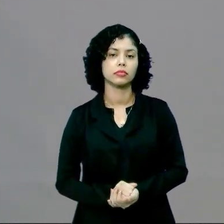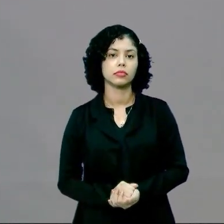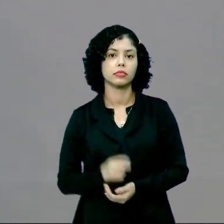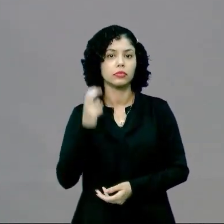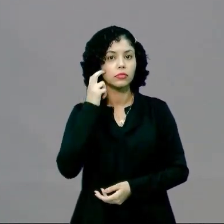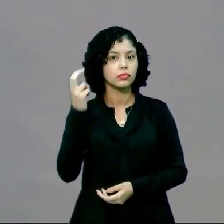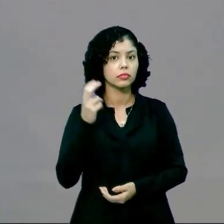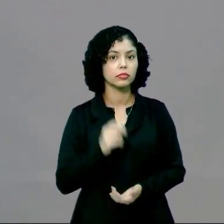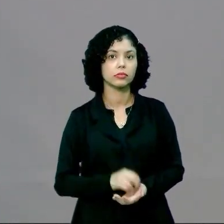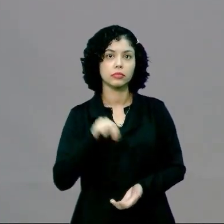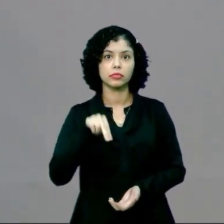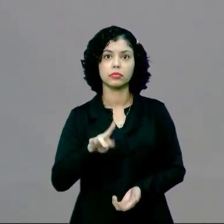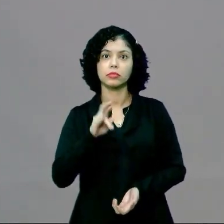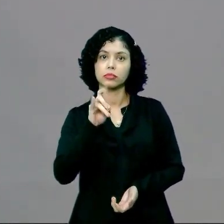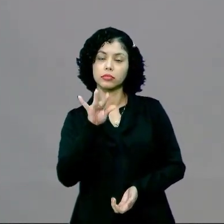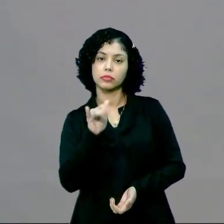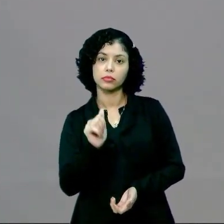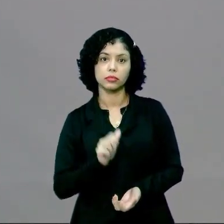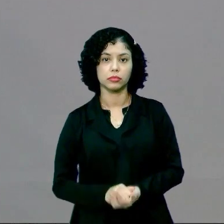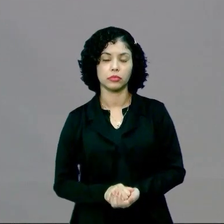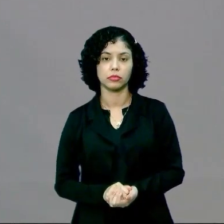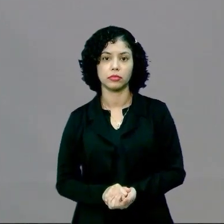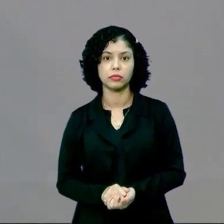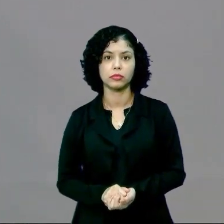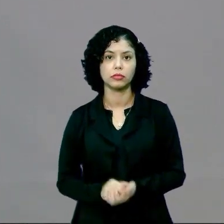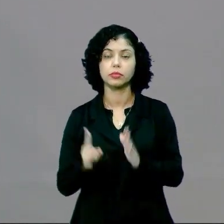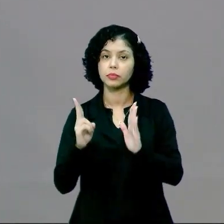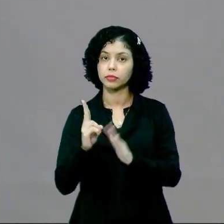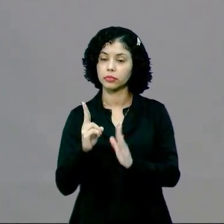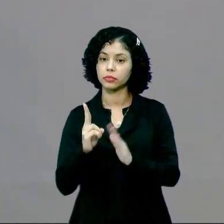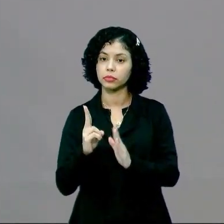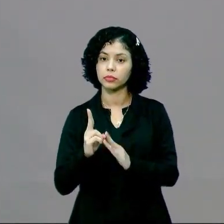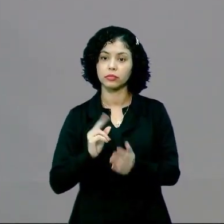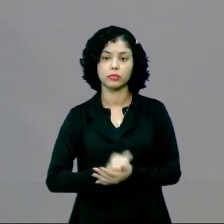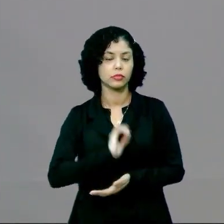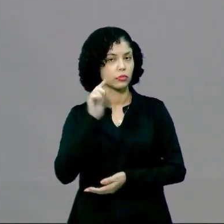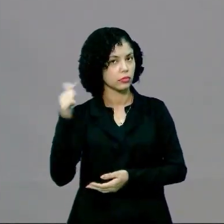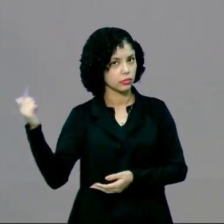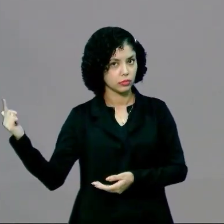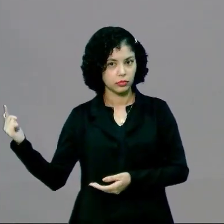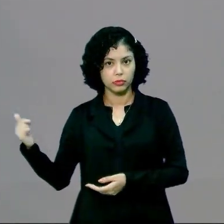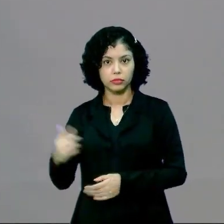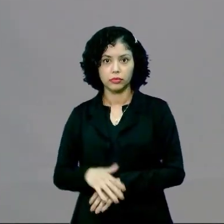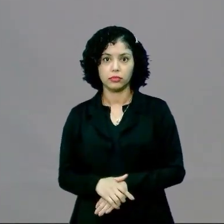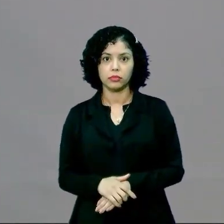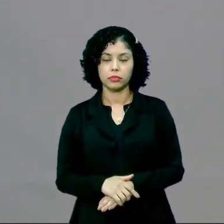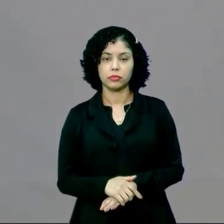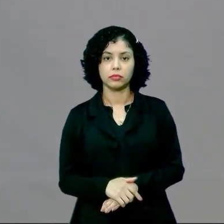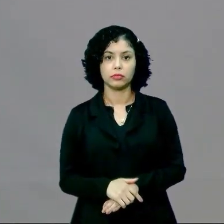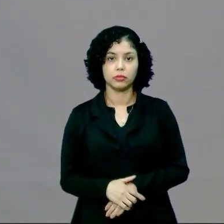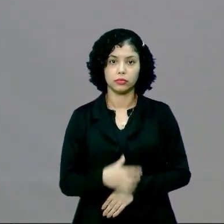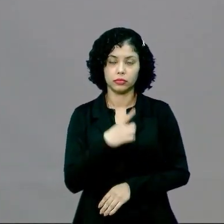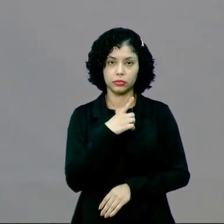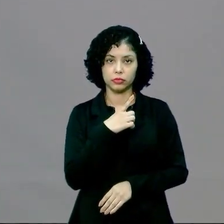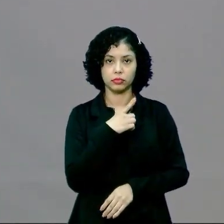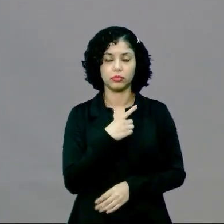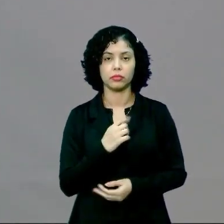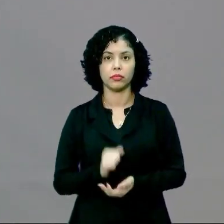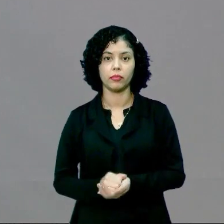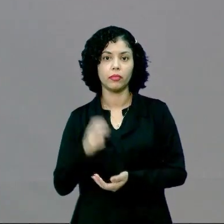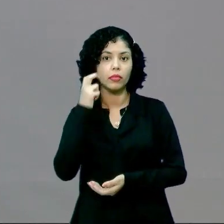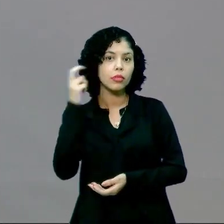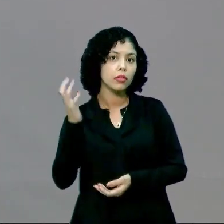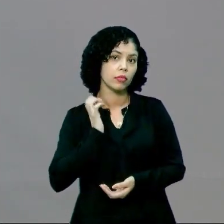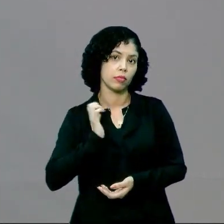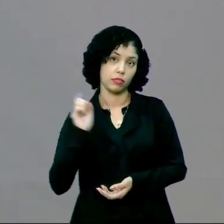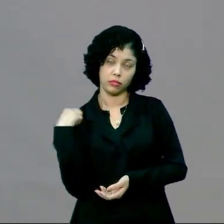a cultura nortista, a cultura indígena e por aí vai, não é mesmo? Nós temos uma cultura